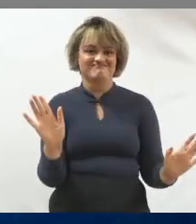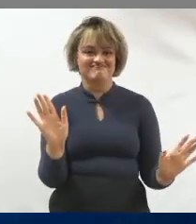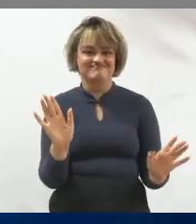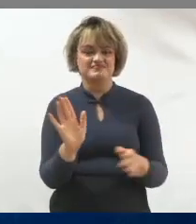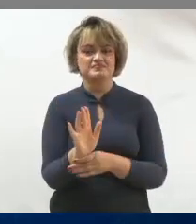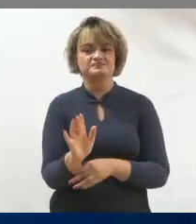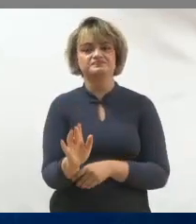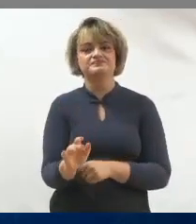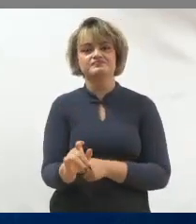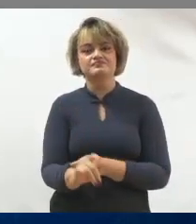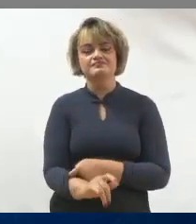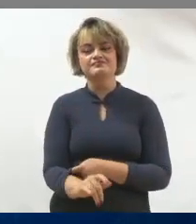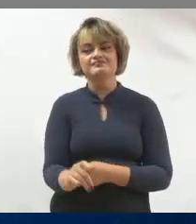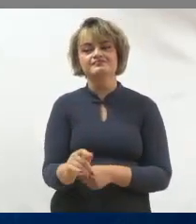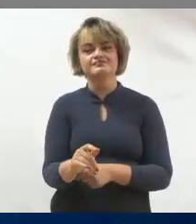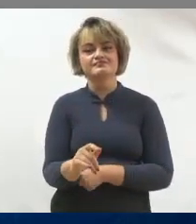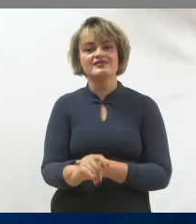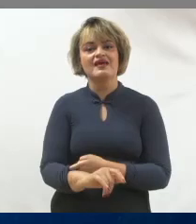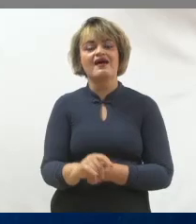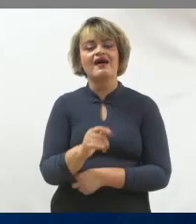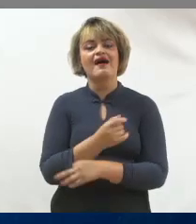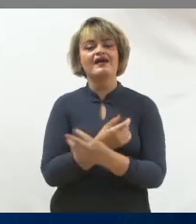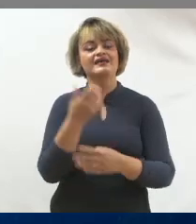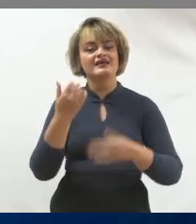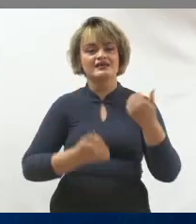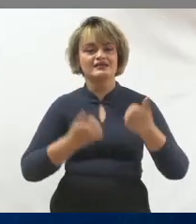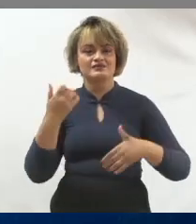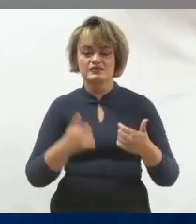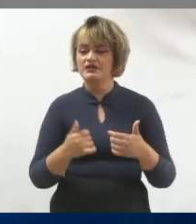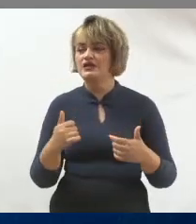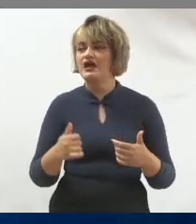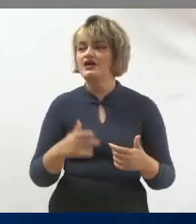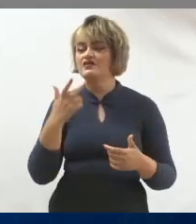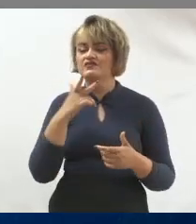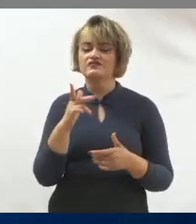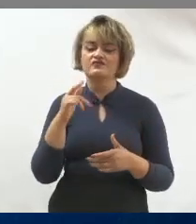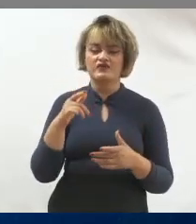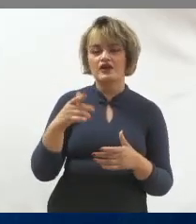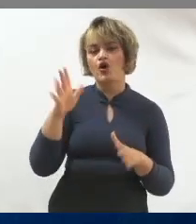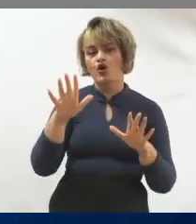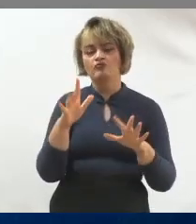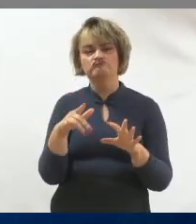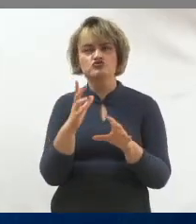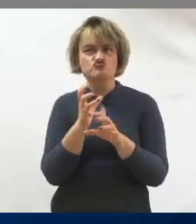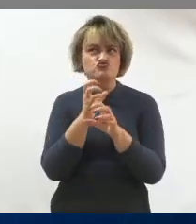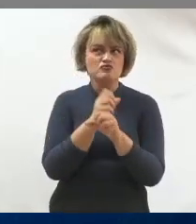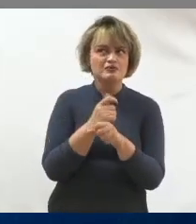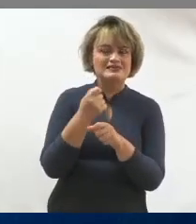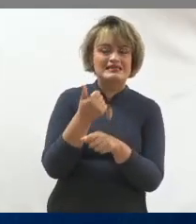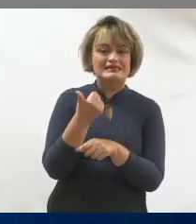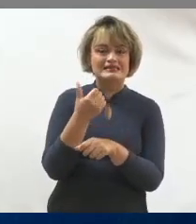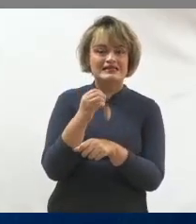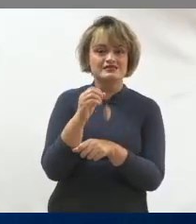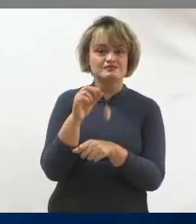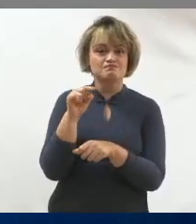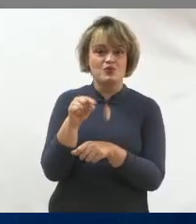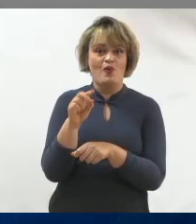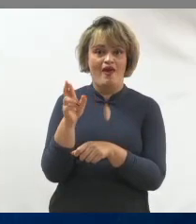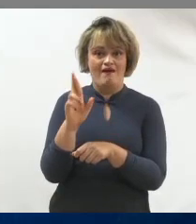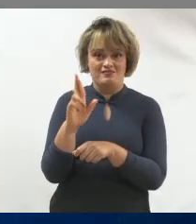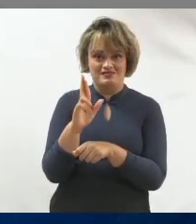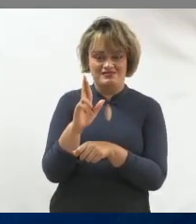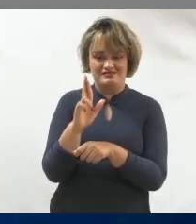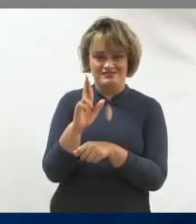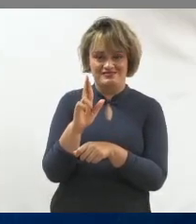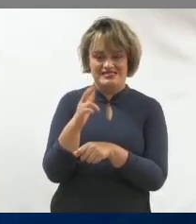E aí ela fala sobre isso, e depois fala o seguinte, fiz as contas e vi que precisamos de 10 mil reais, aí você põe o